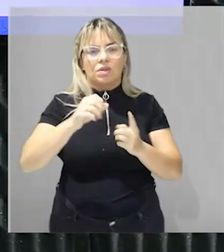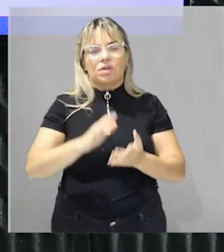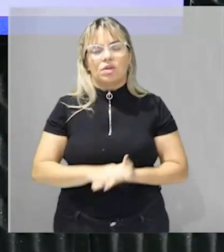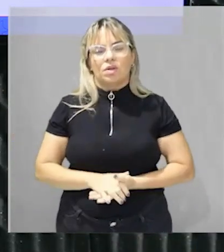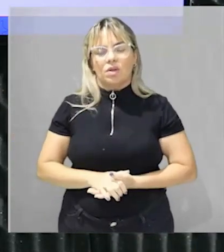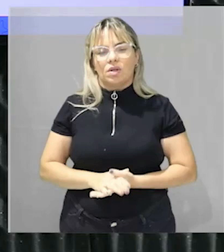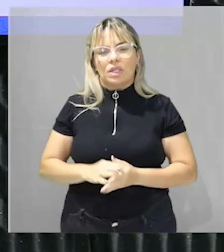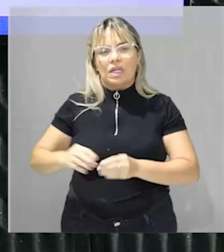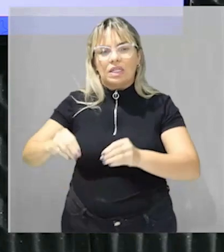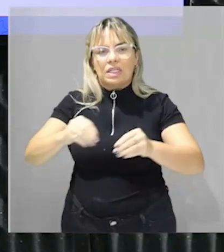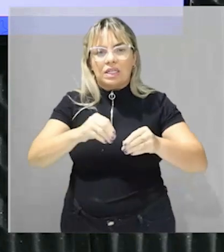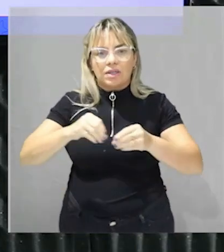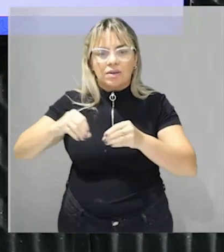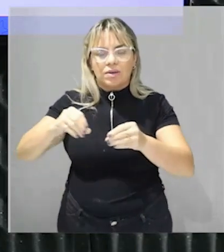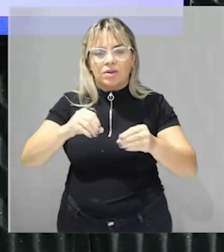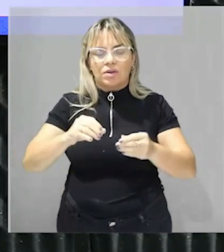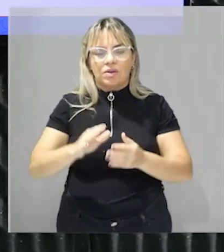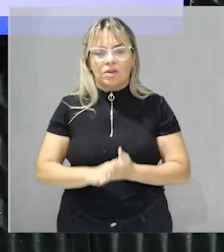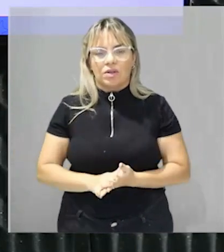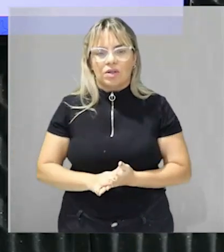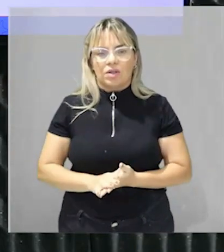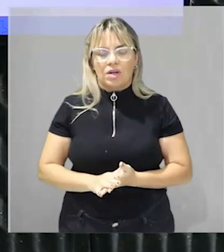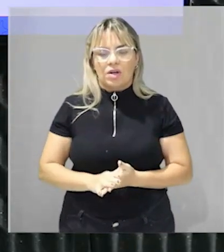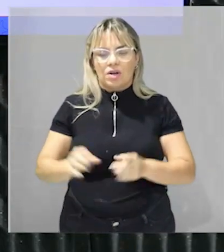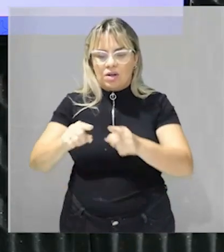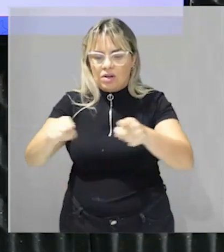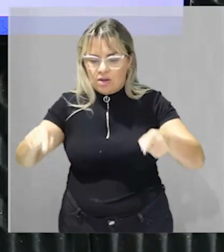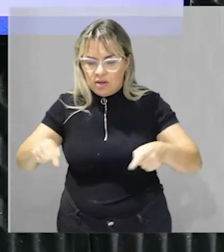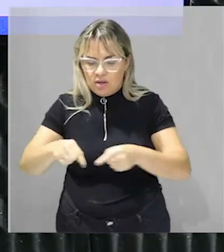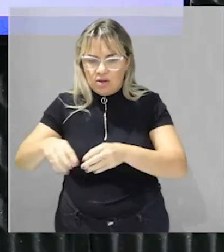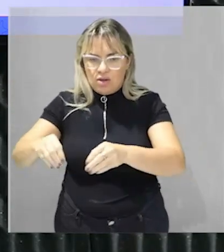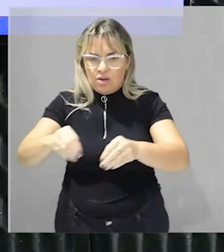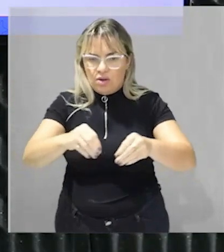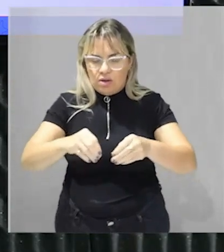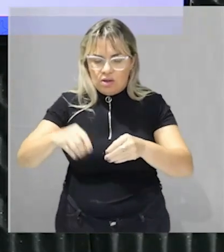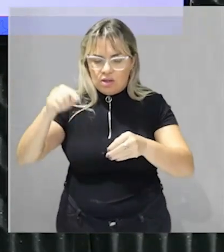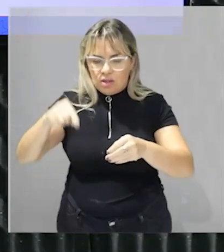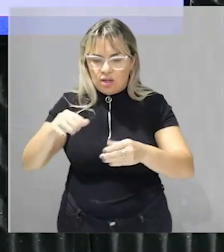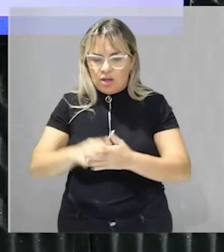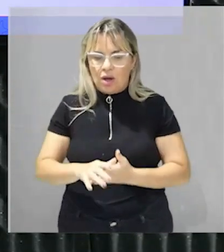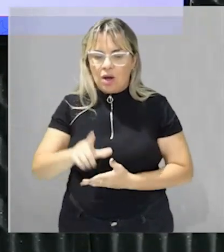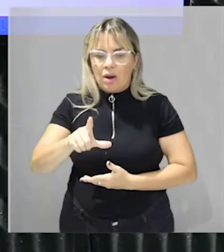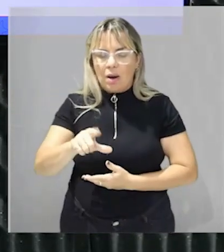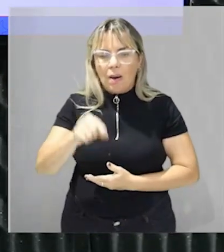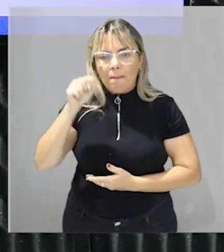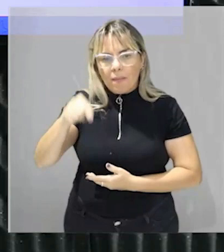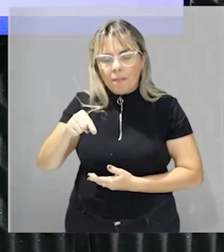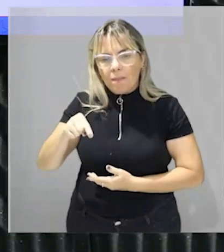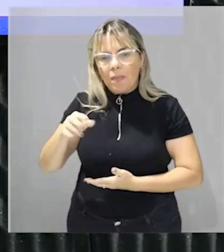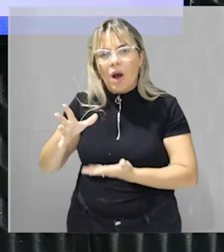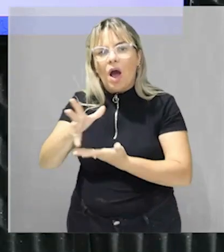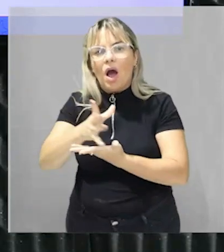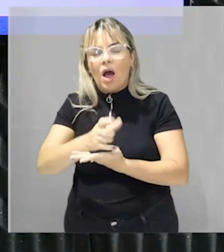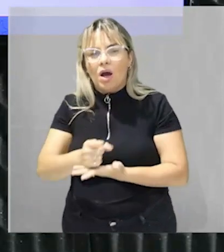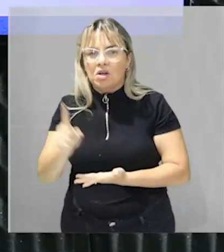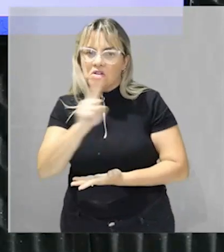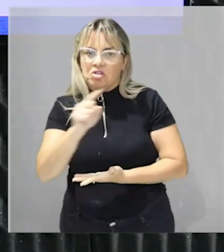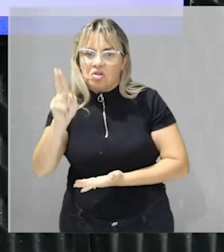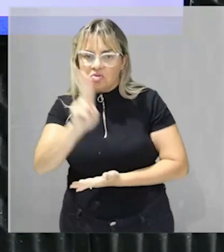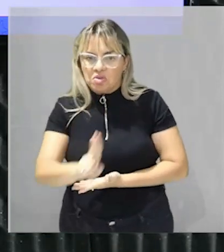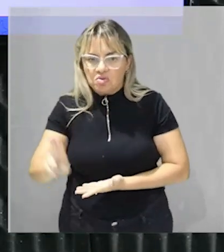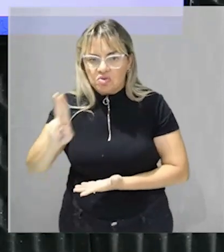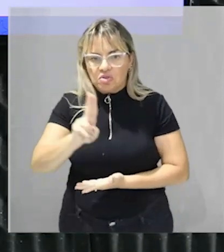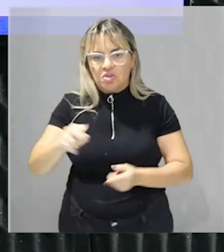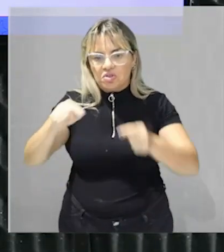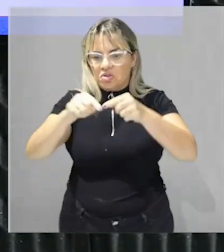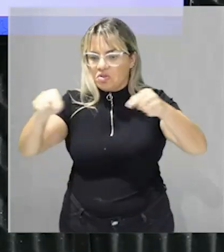é pegar propriedades ou terras que não estão sendo utilizadas ou seja estão simplesmente muitas vezes cercadas